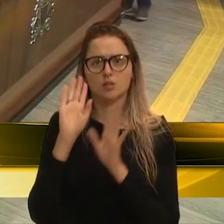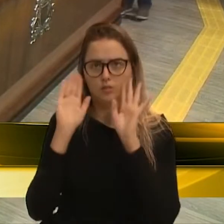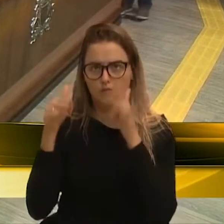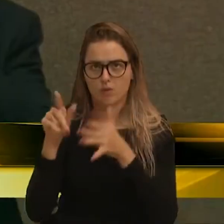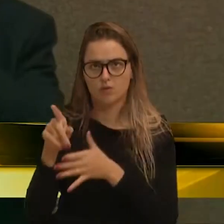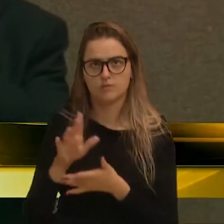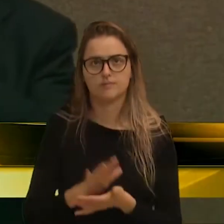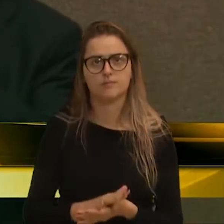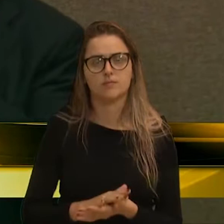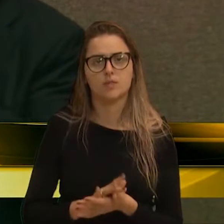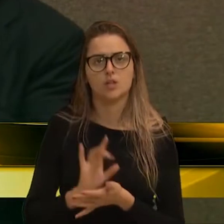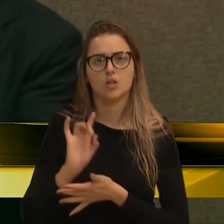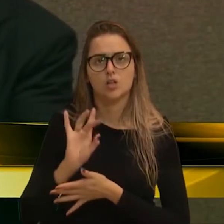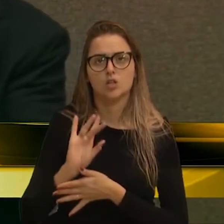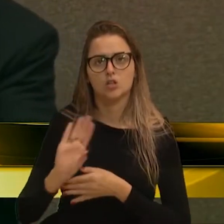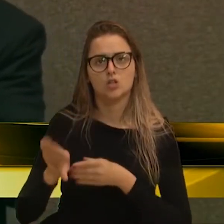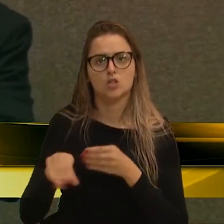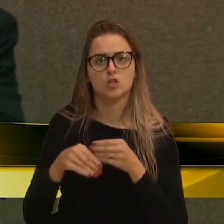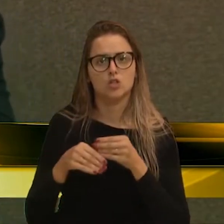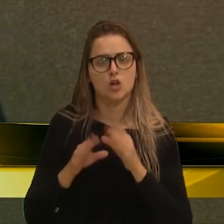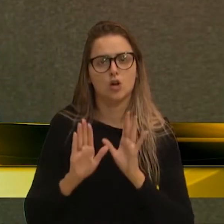certeza. Eu só fiz uma pequena introdução.